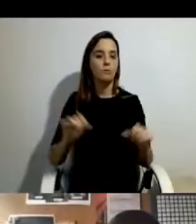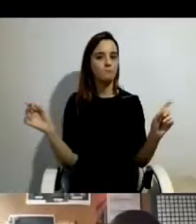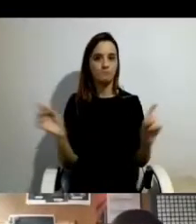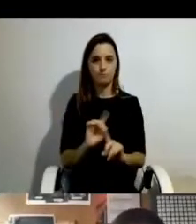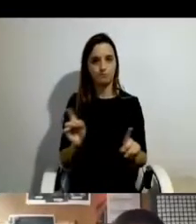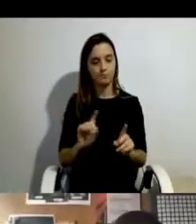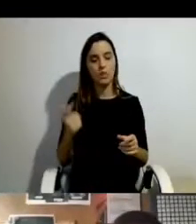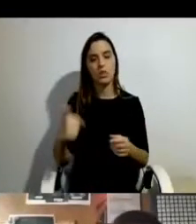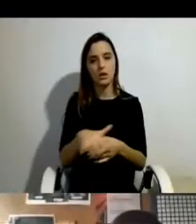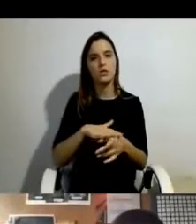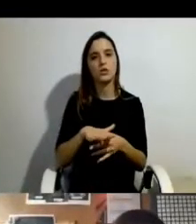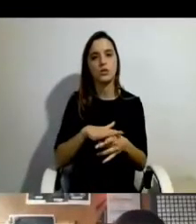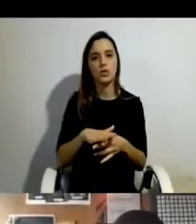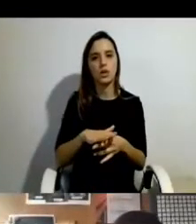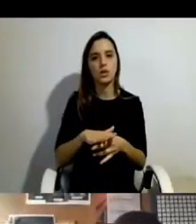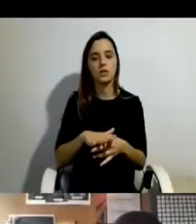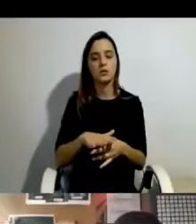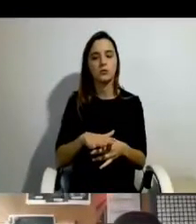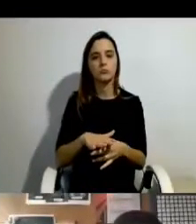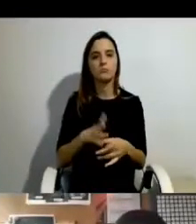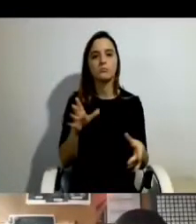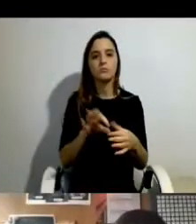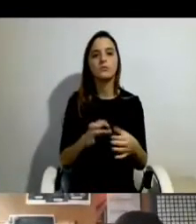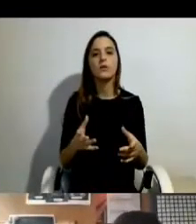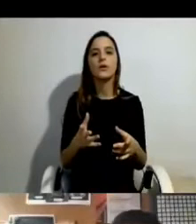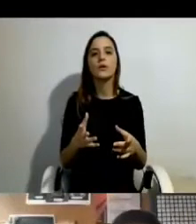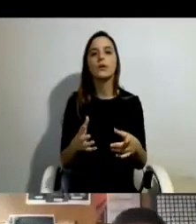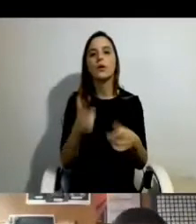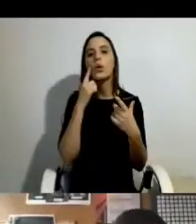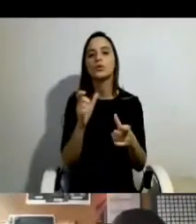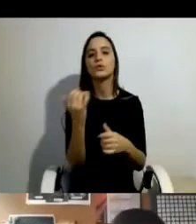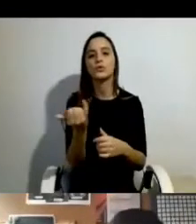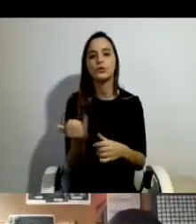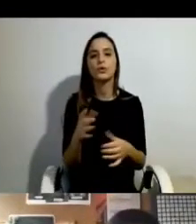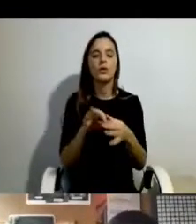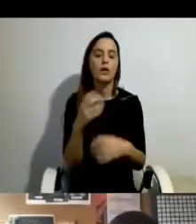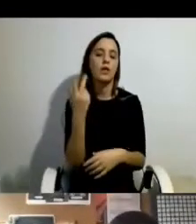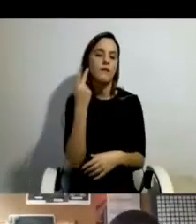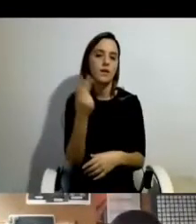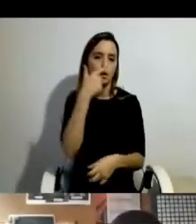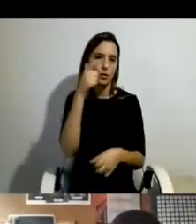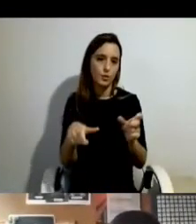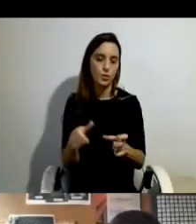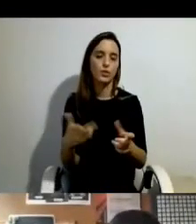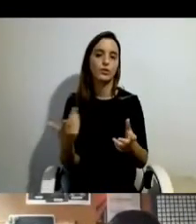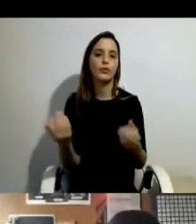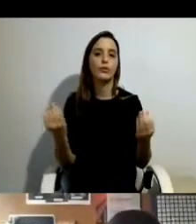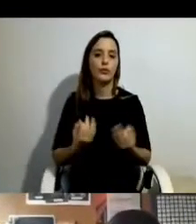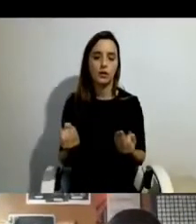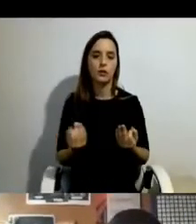situações relativamente ao controle das instituições sobre a vida das pessoas que, de facto, são